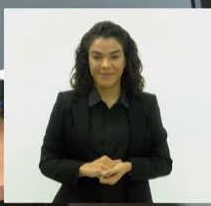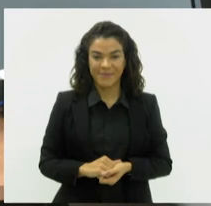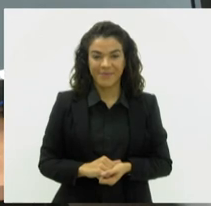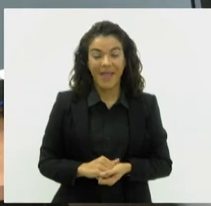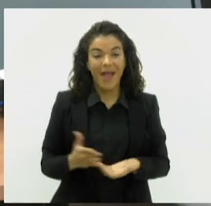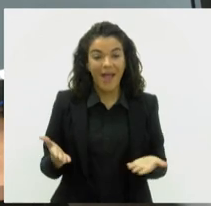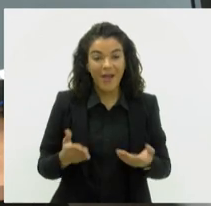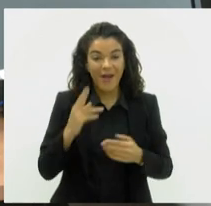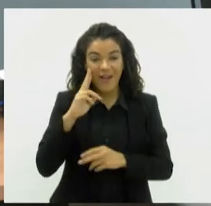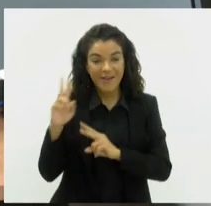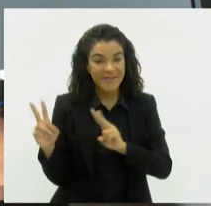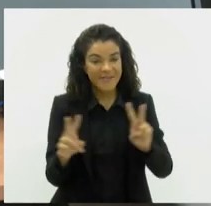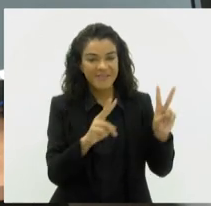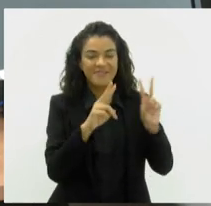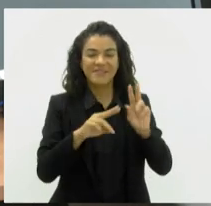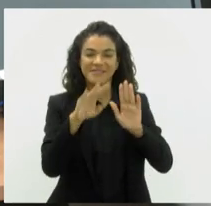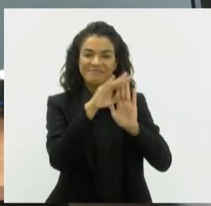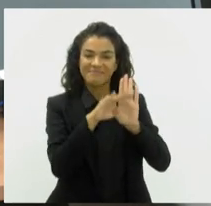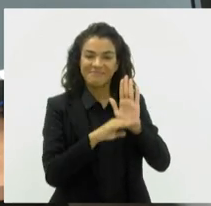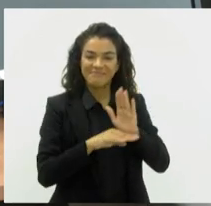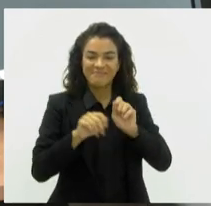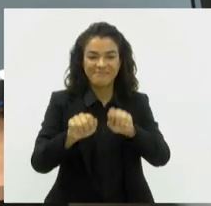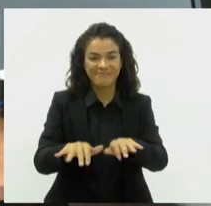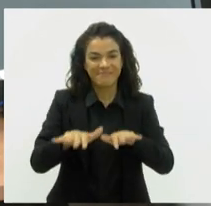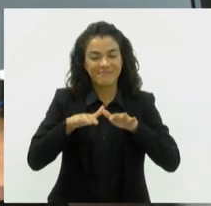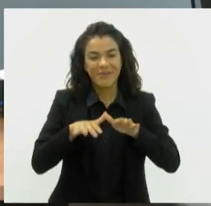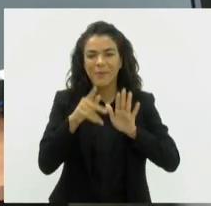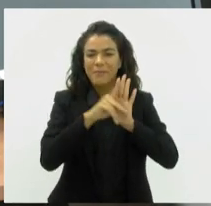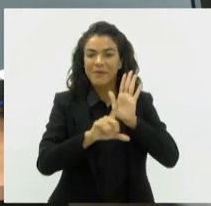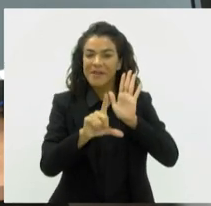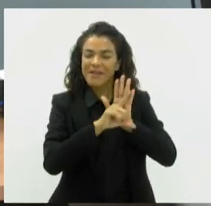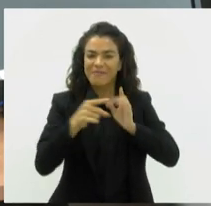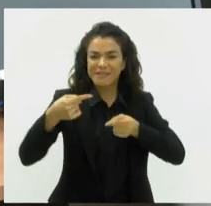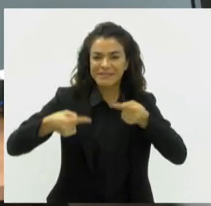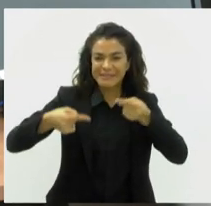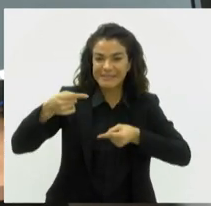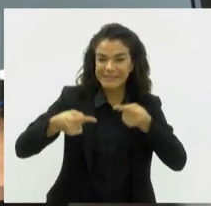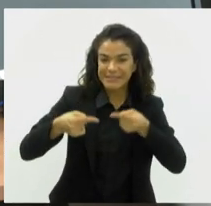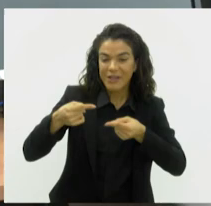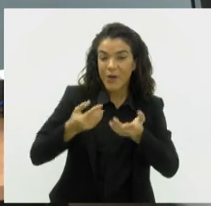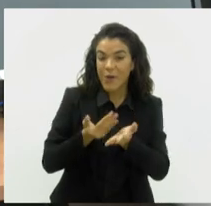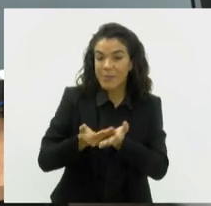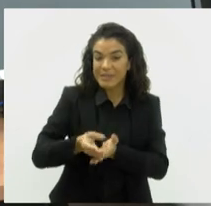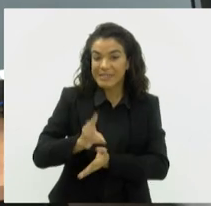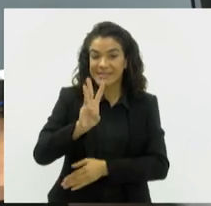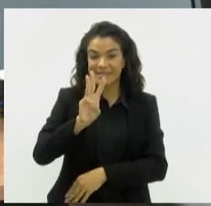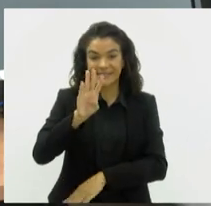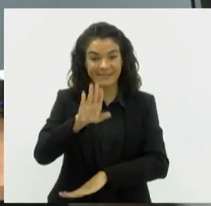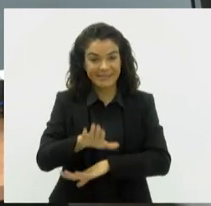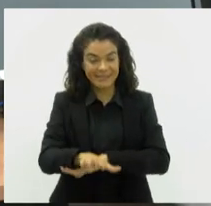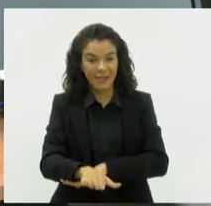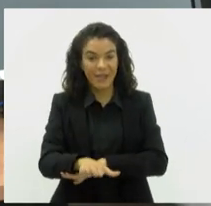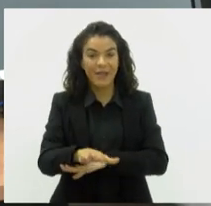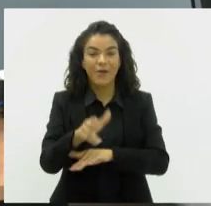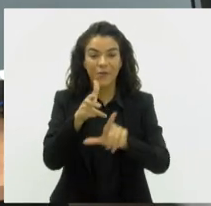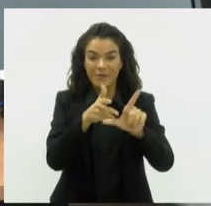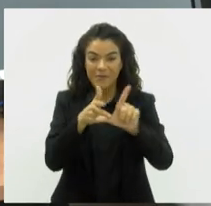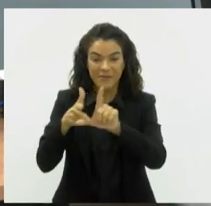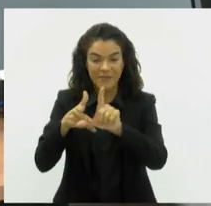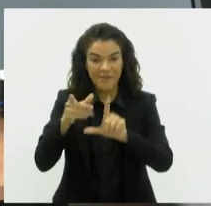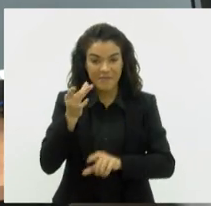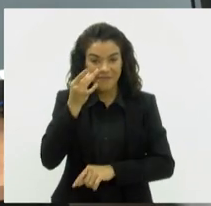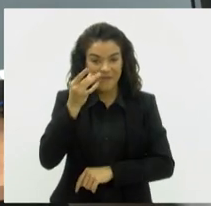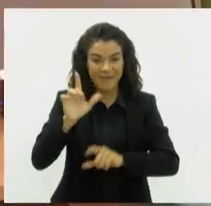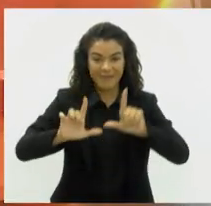Veja agora na agenda do plenário os projetos que serão discutidos a partir das 3 da tarde, com transmissão ao vivo da